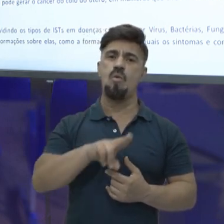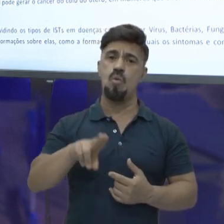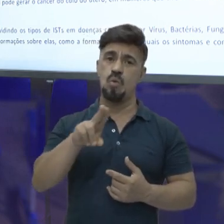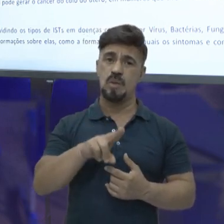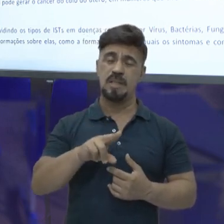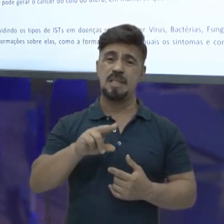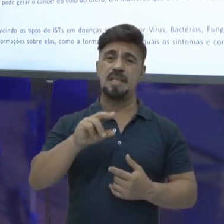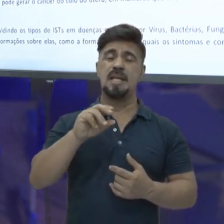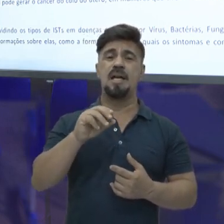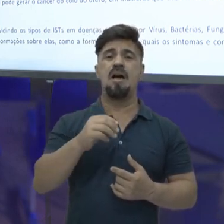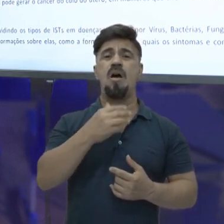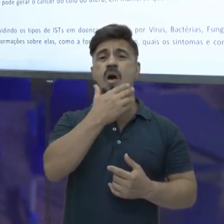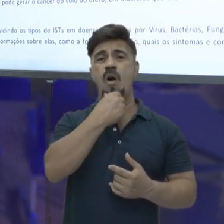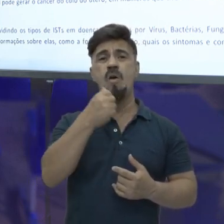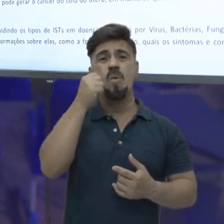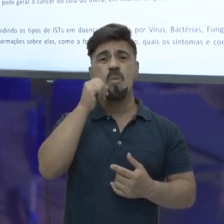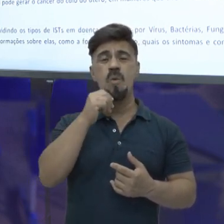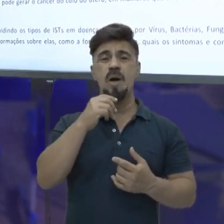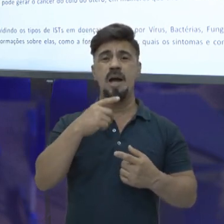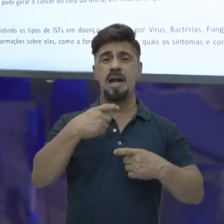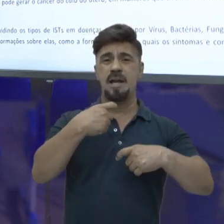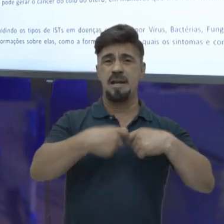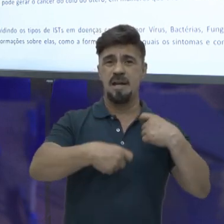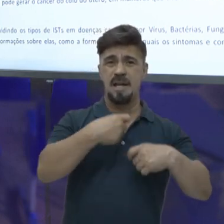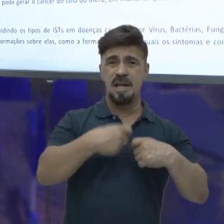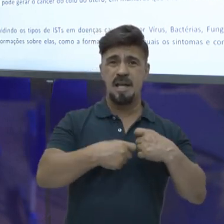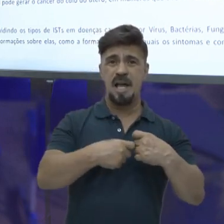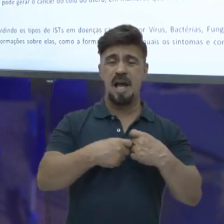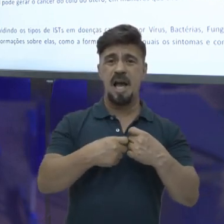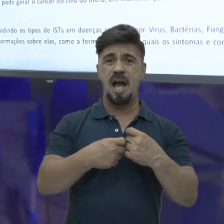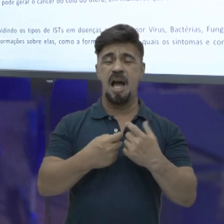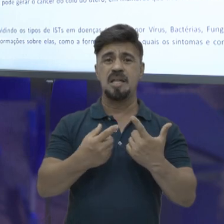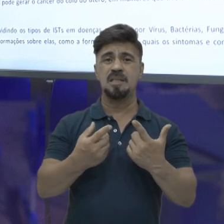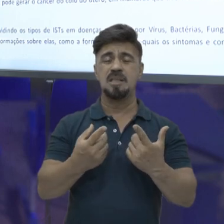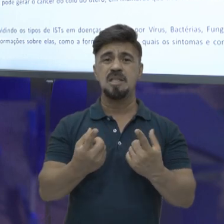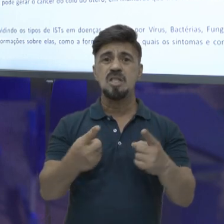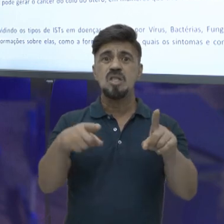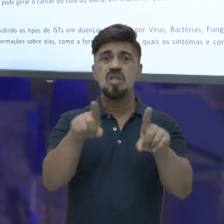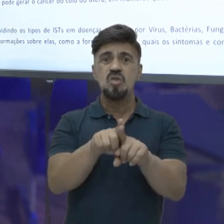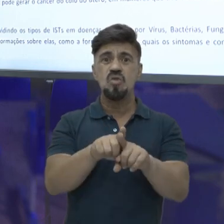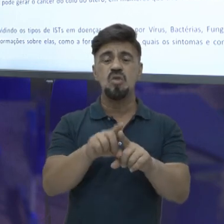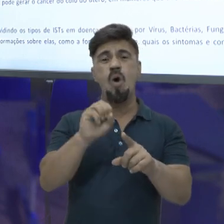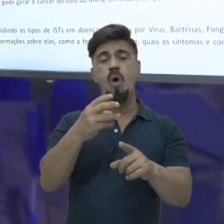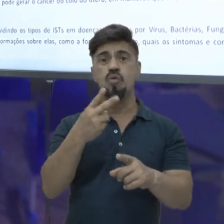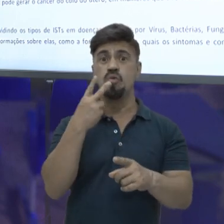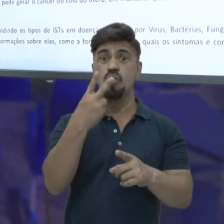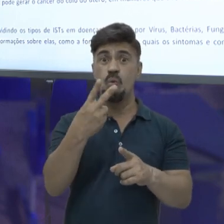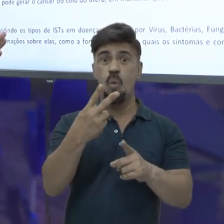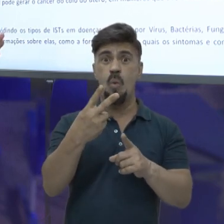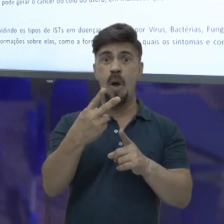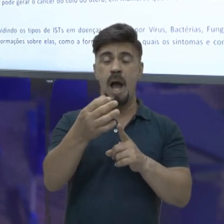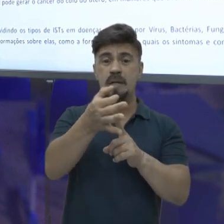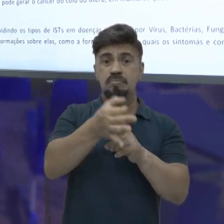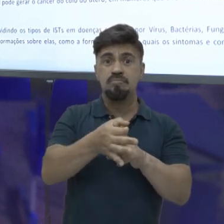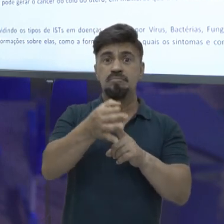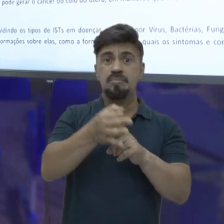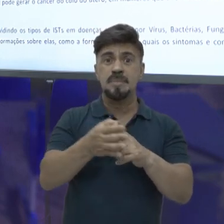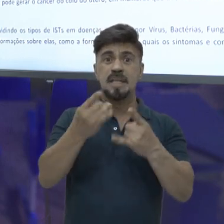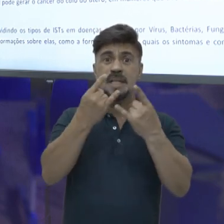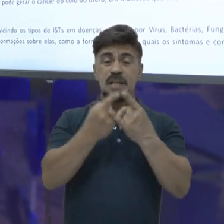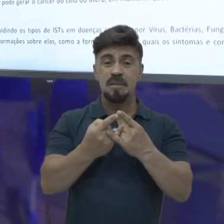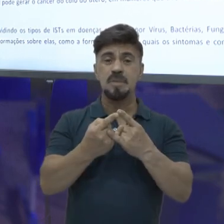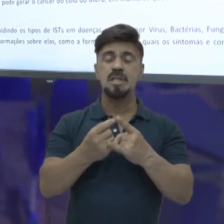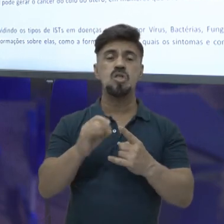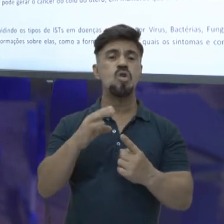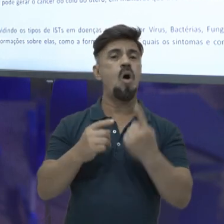camisinha masculina e feminina na mesma relação, porque pode rasgar. E não utilizem duas camisinhas pra proteger, mas também não serve. É